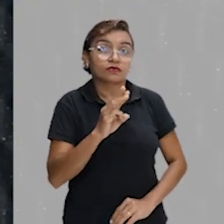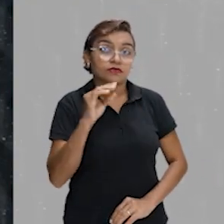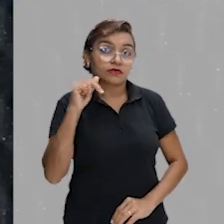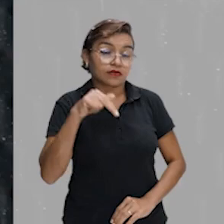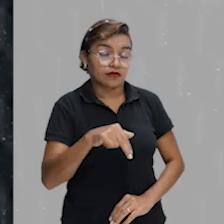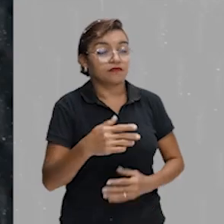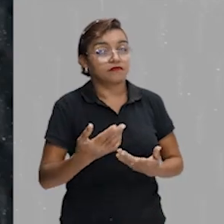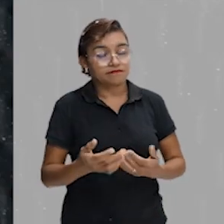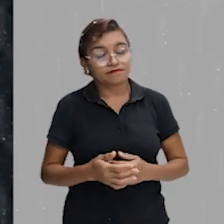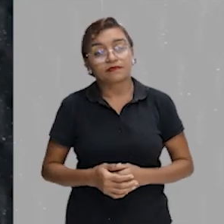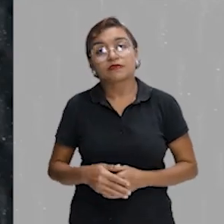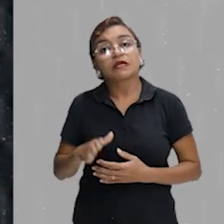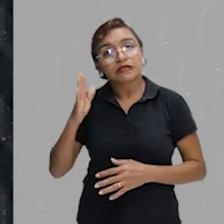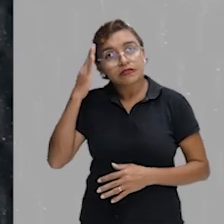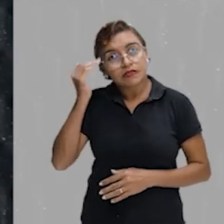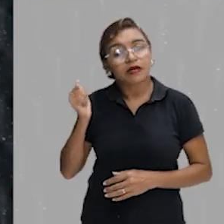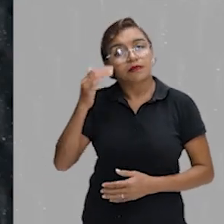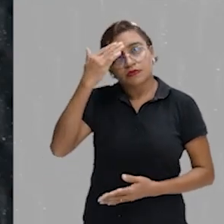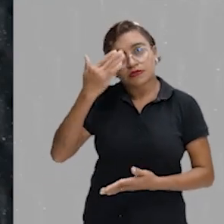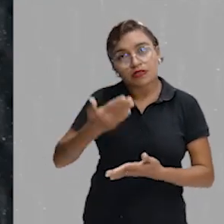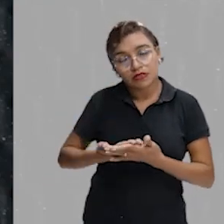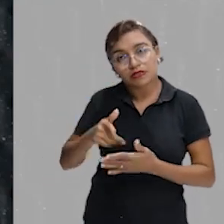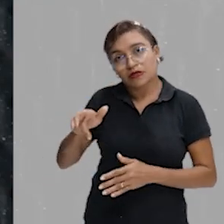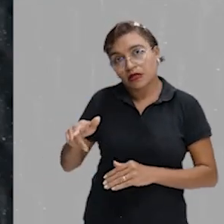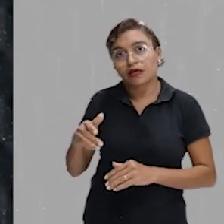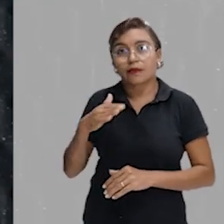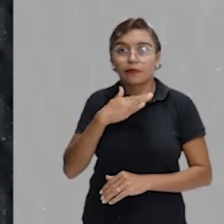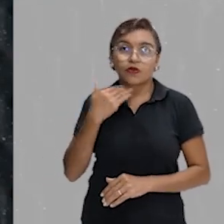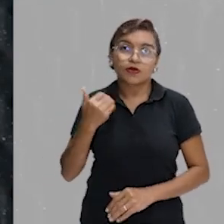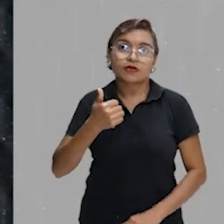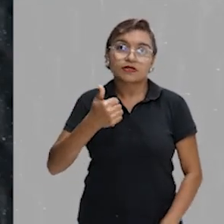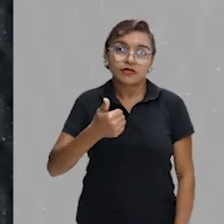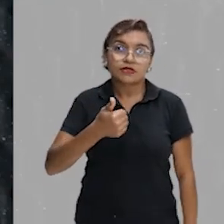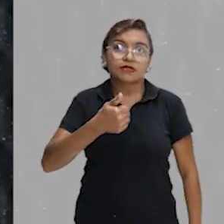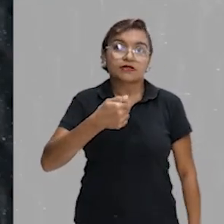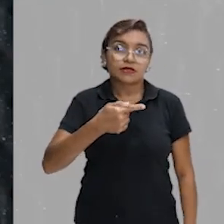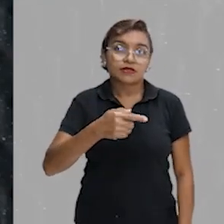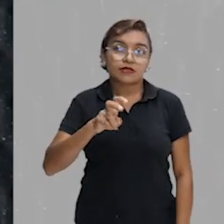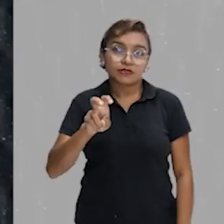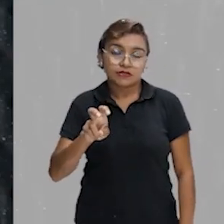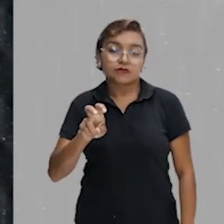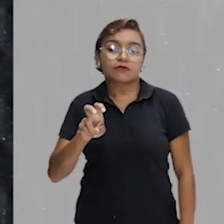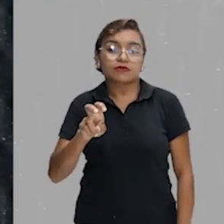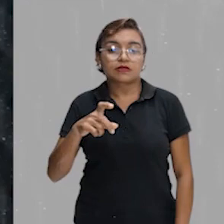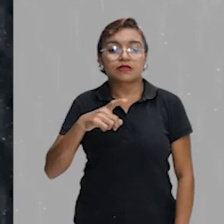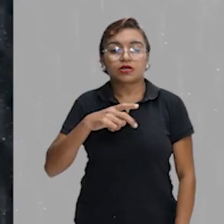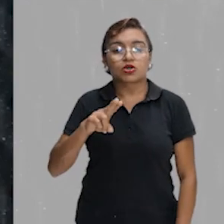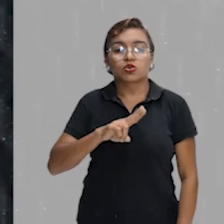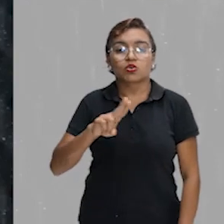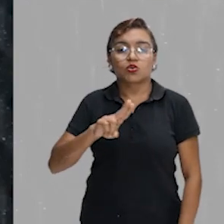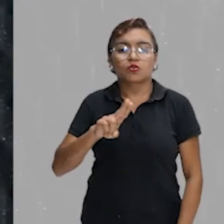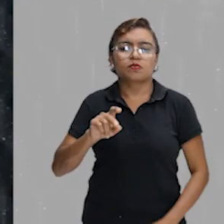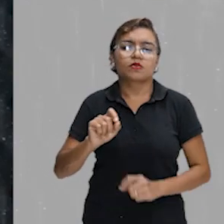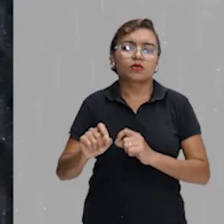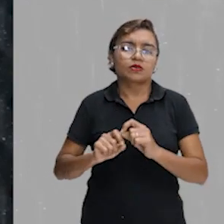toda essa história. O que se sabe, com certeza, é ela morreu aos 175 anos e levou esse título de